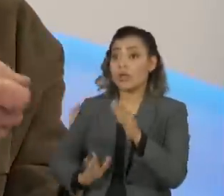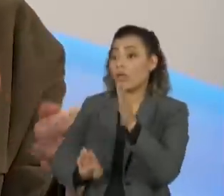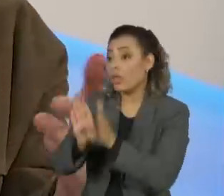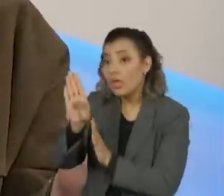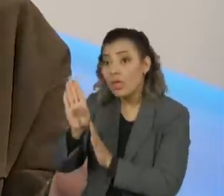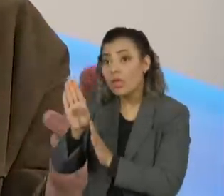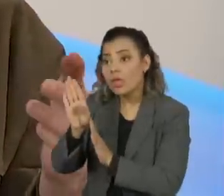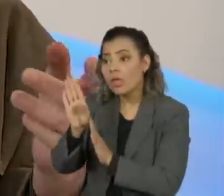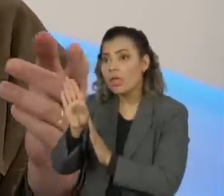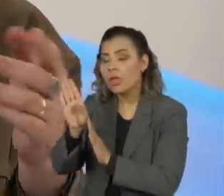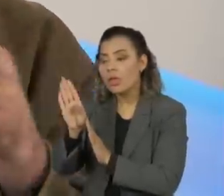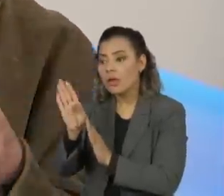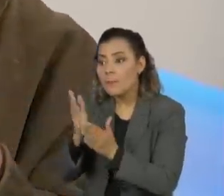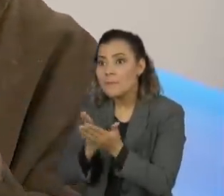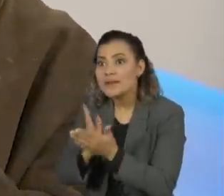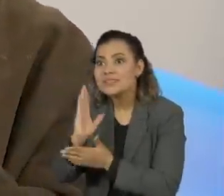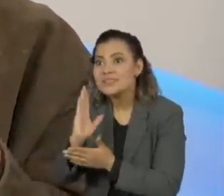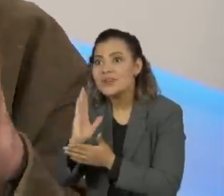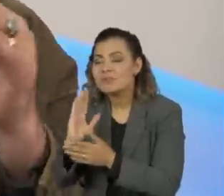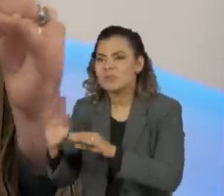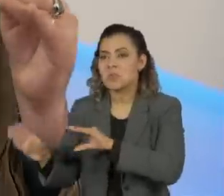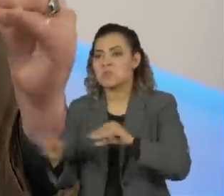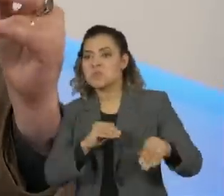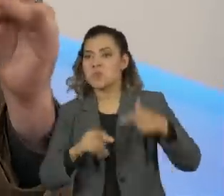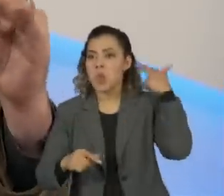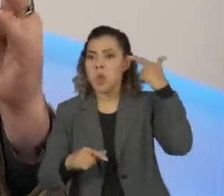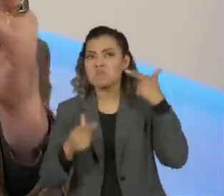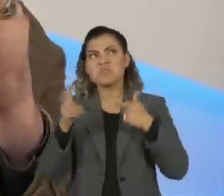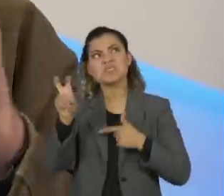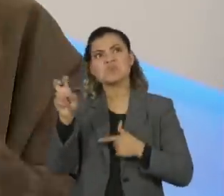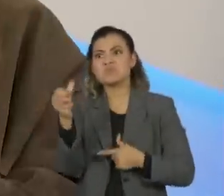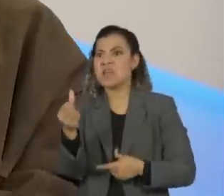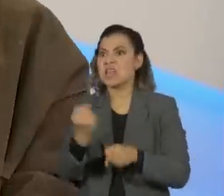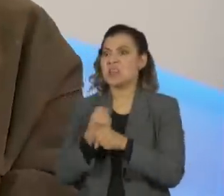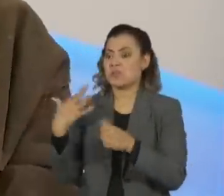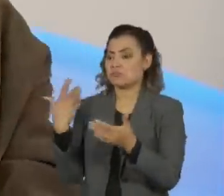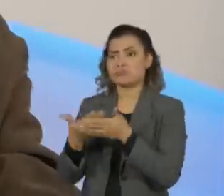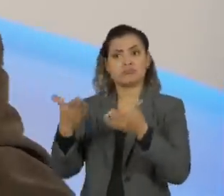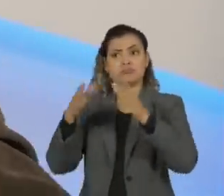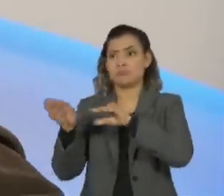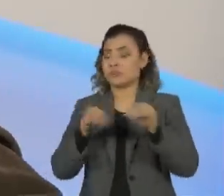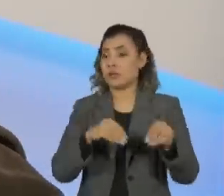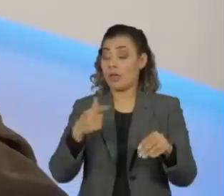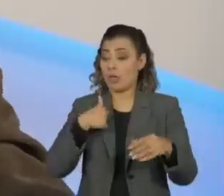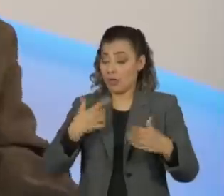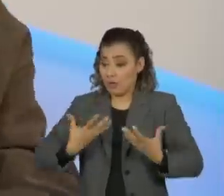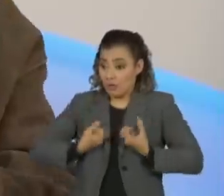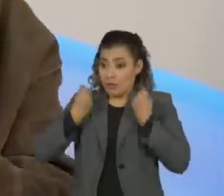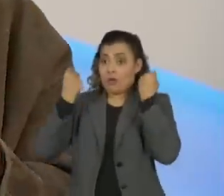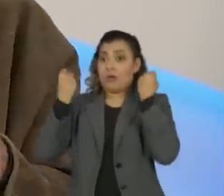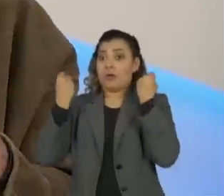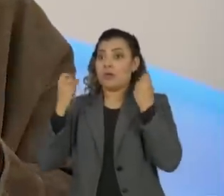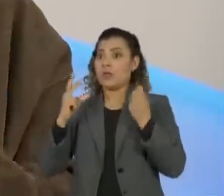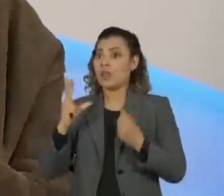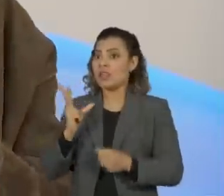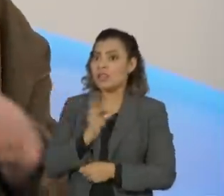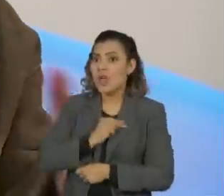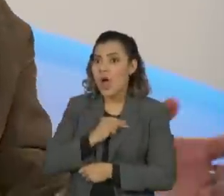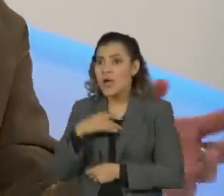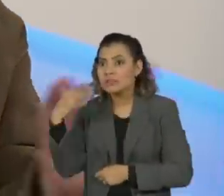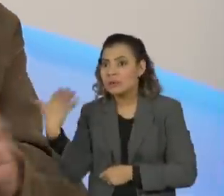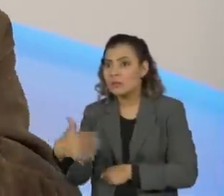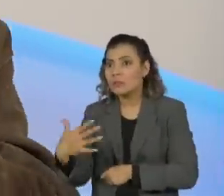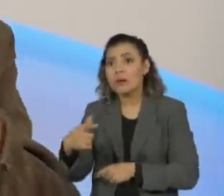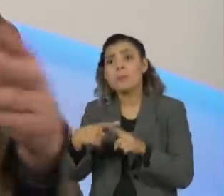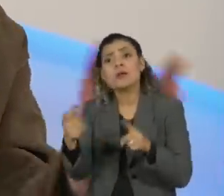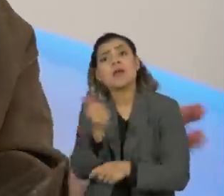taco bell, aquelas coisas lá em Londres, está lá, está há seis anos. E eu fiquei devastado, achando heróica a situação dele, mas ele era meu